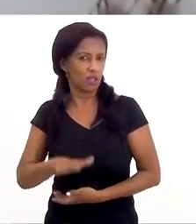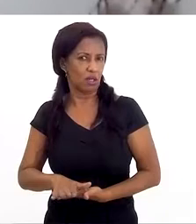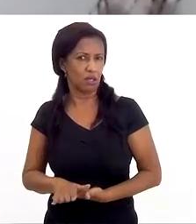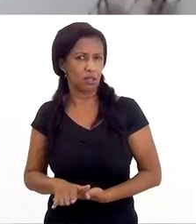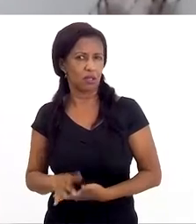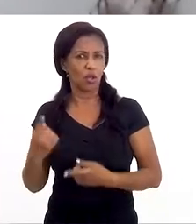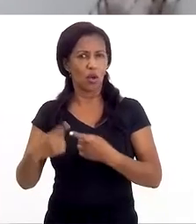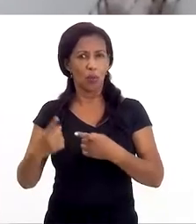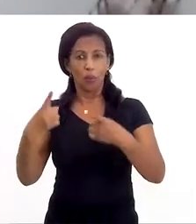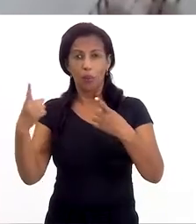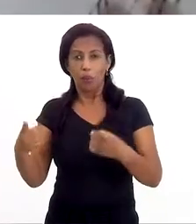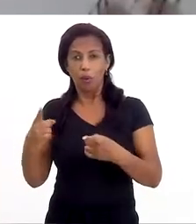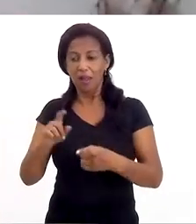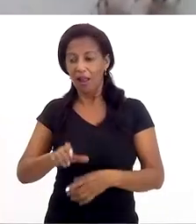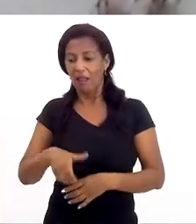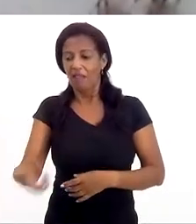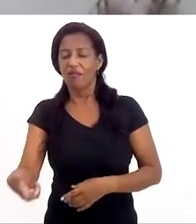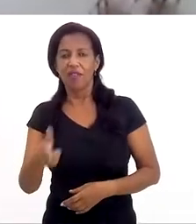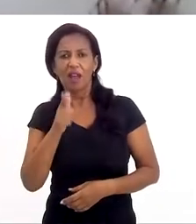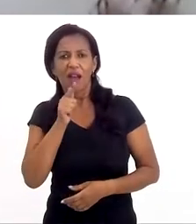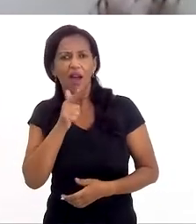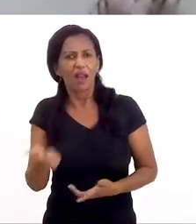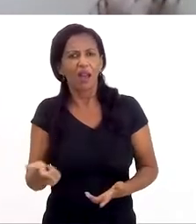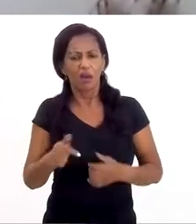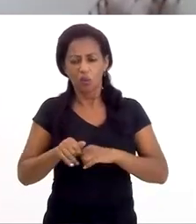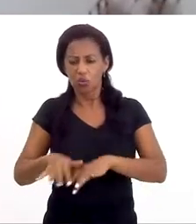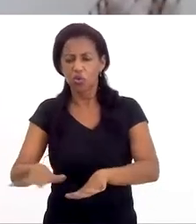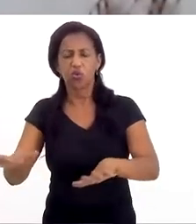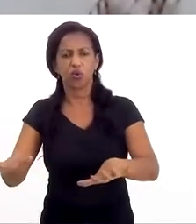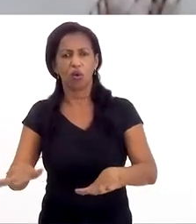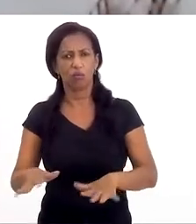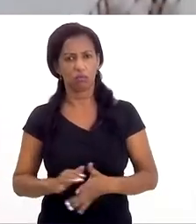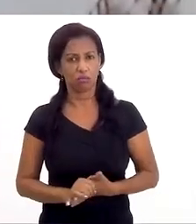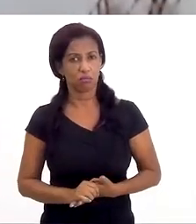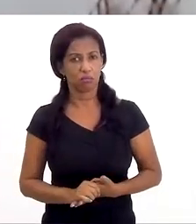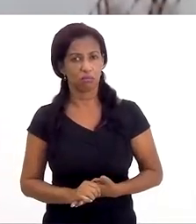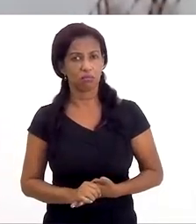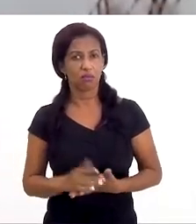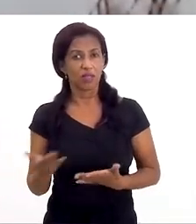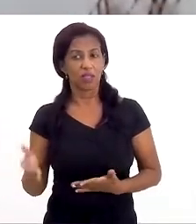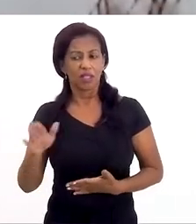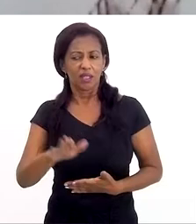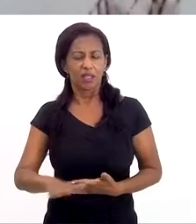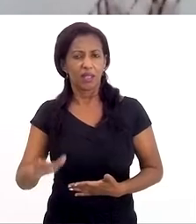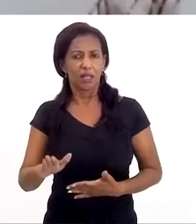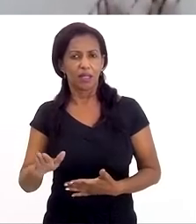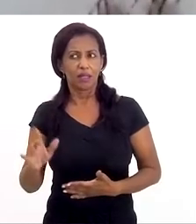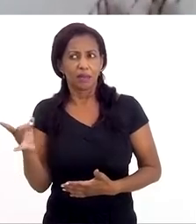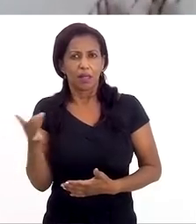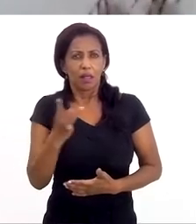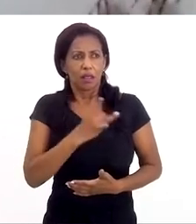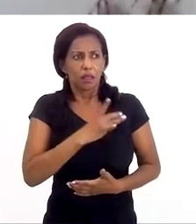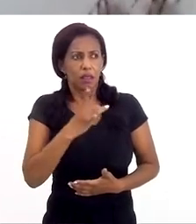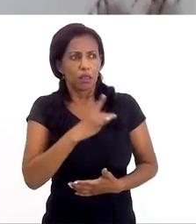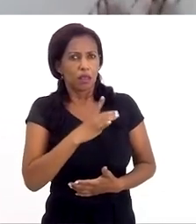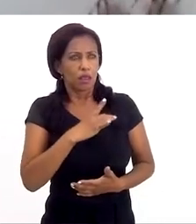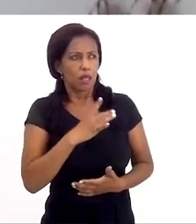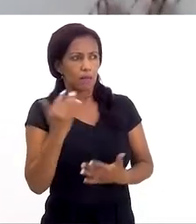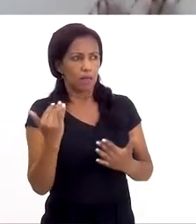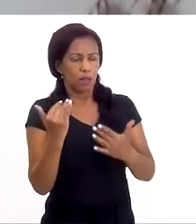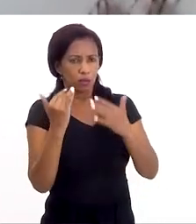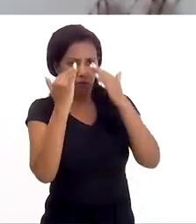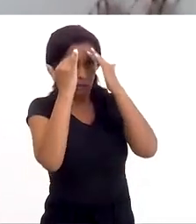nossa criança porque ela derrama um copo d'água na pia, na cozinha, no chão da sala. E a criança passa a ter medo.